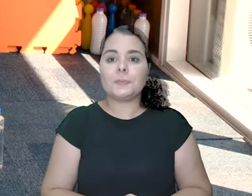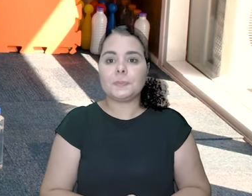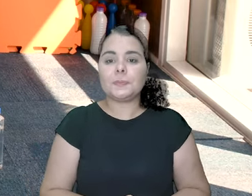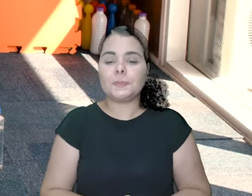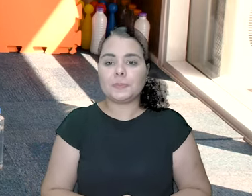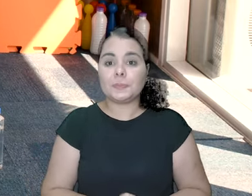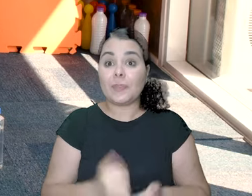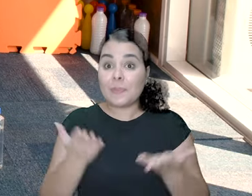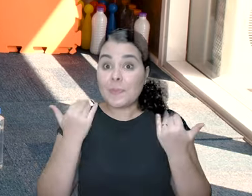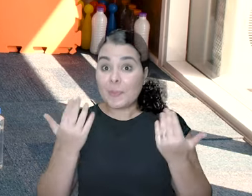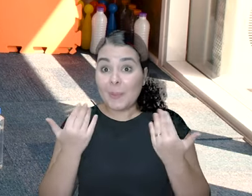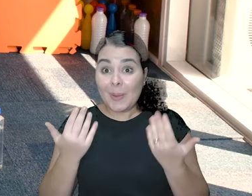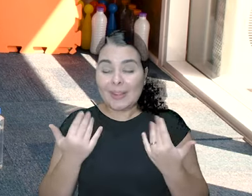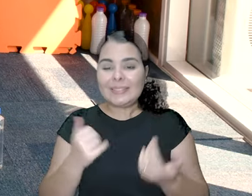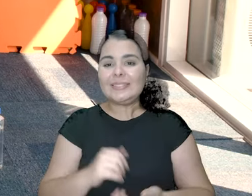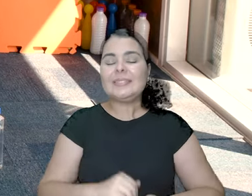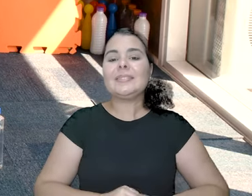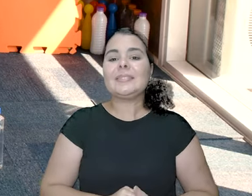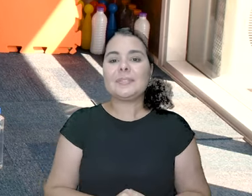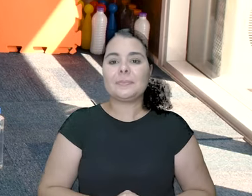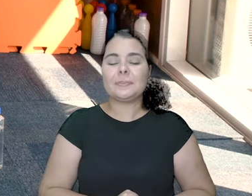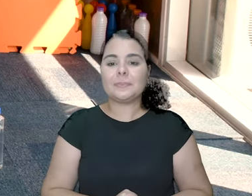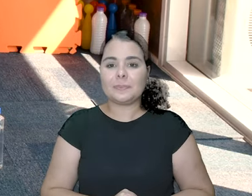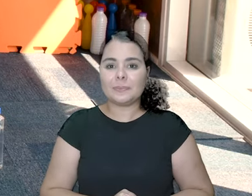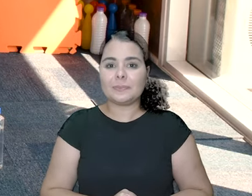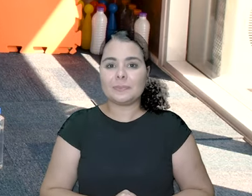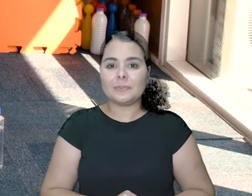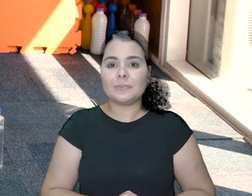Bora! Bora! Agora,